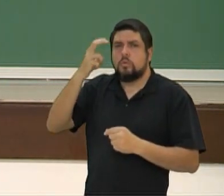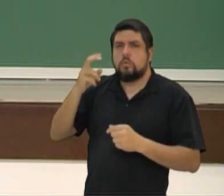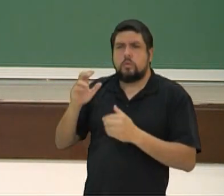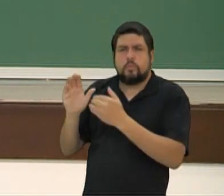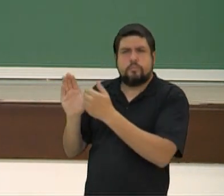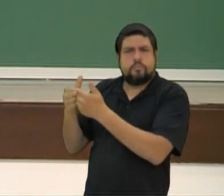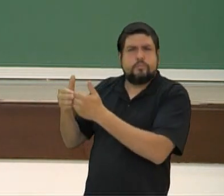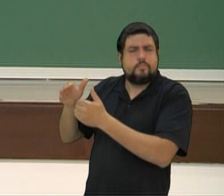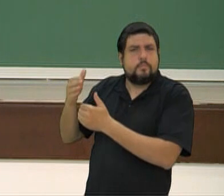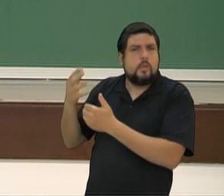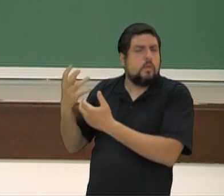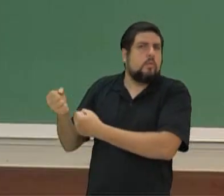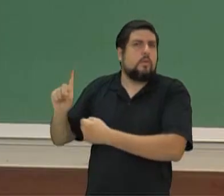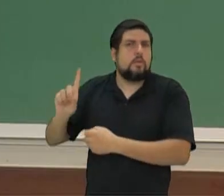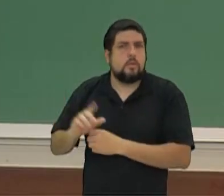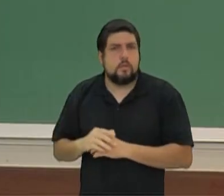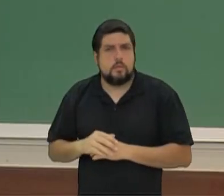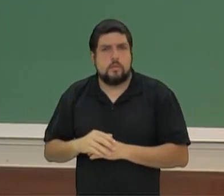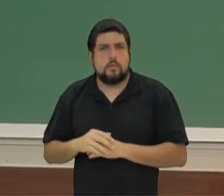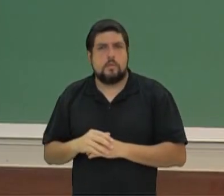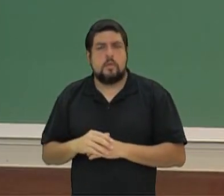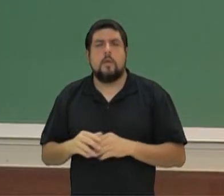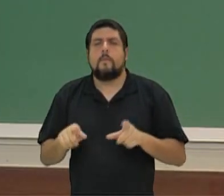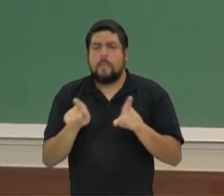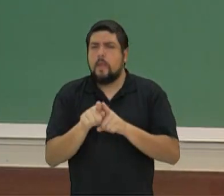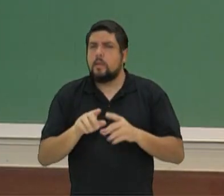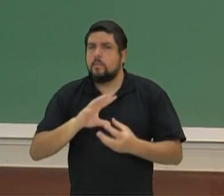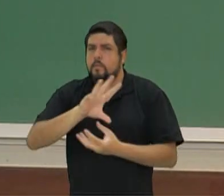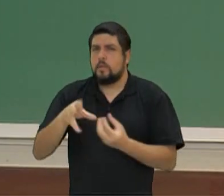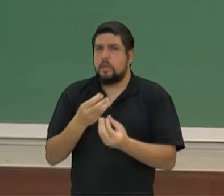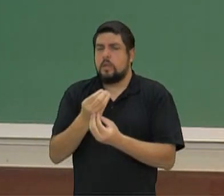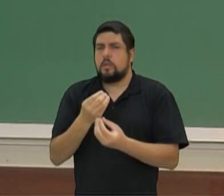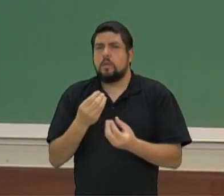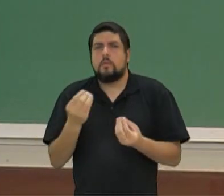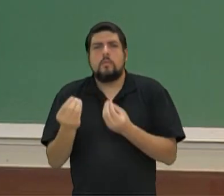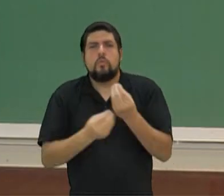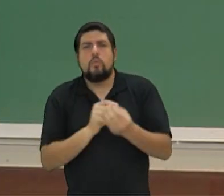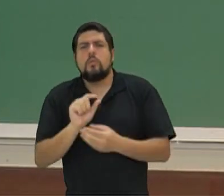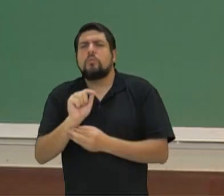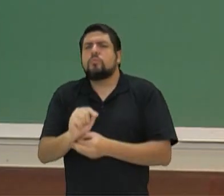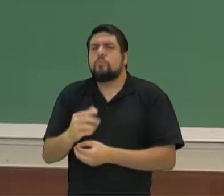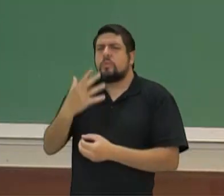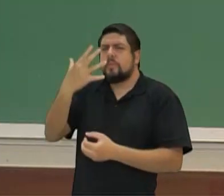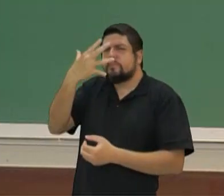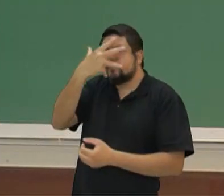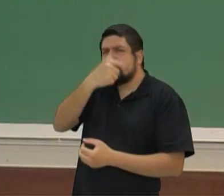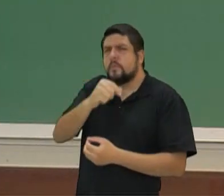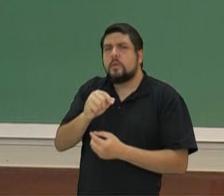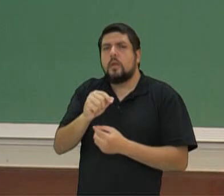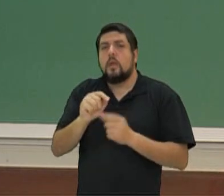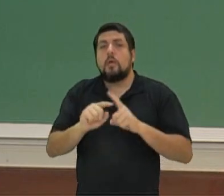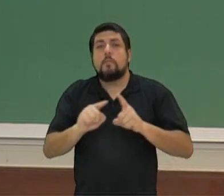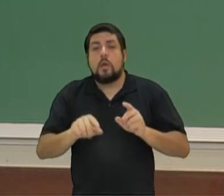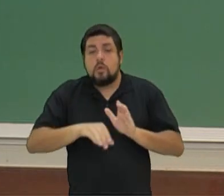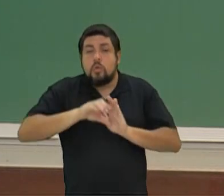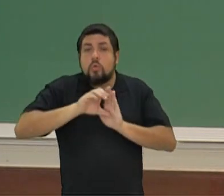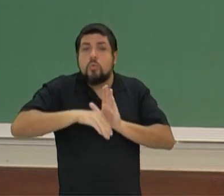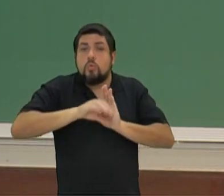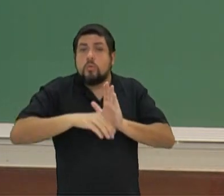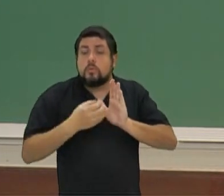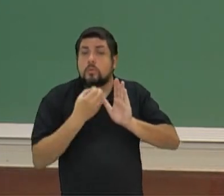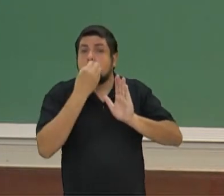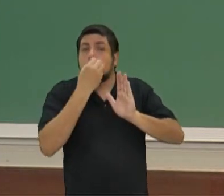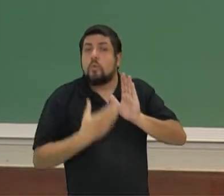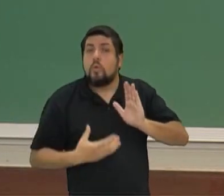penso na arte também. Nós vemos ou colocamos como que é o belo da arquitetura baseada na arquitetura grega.